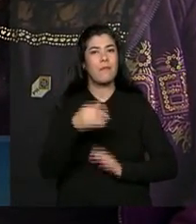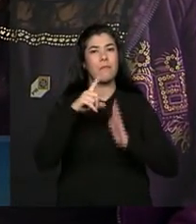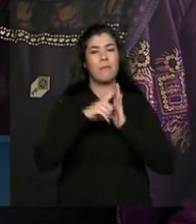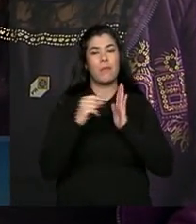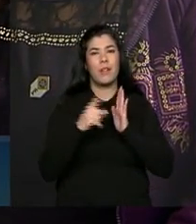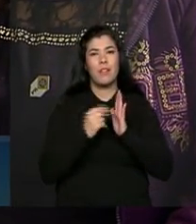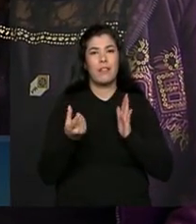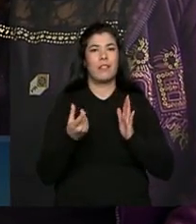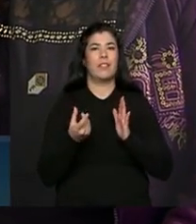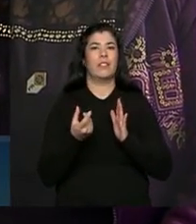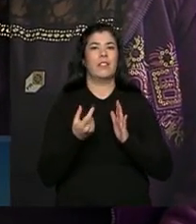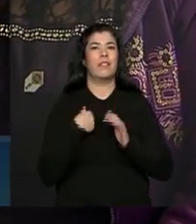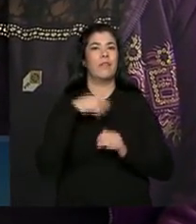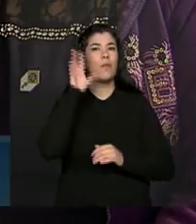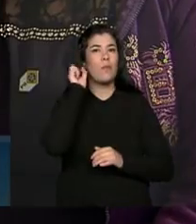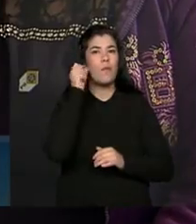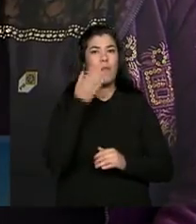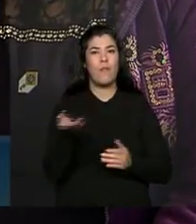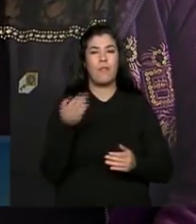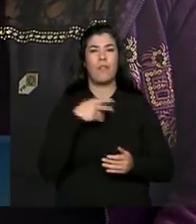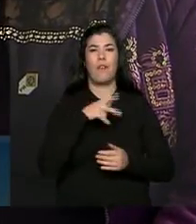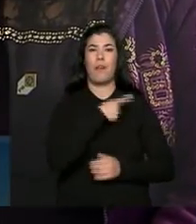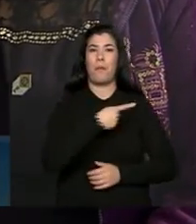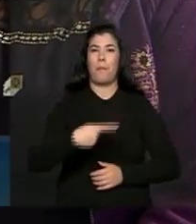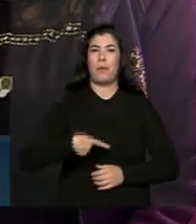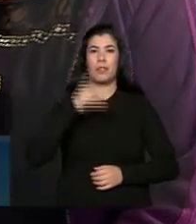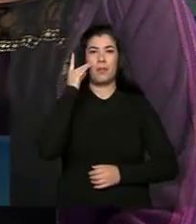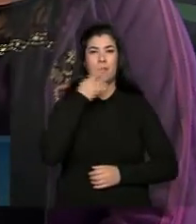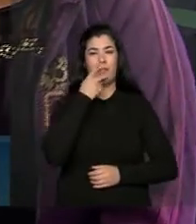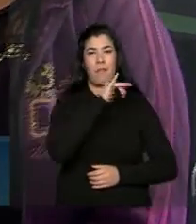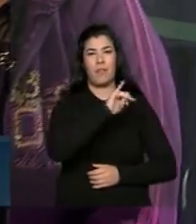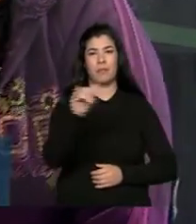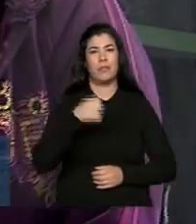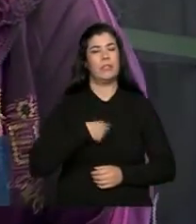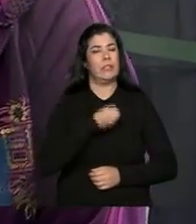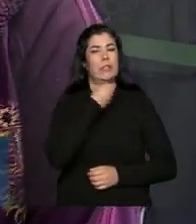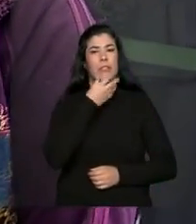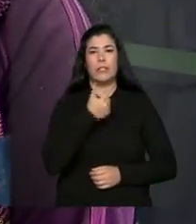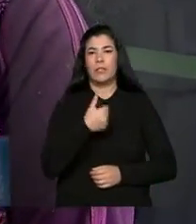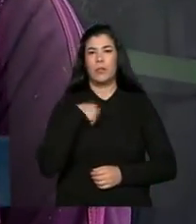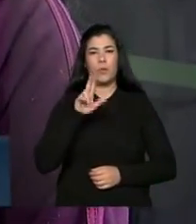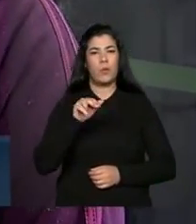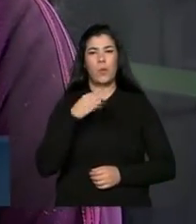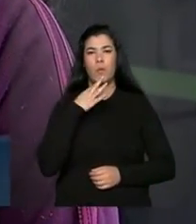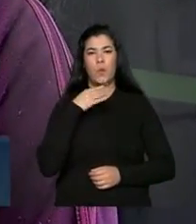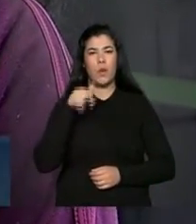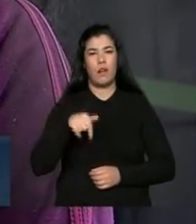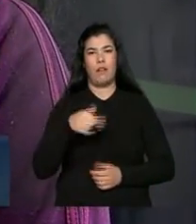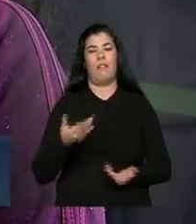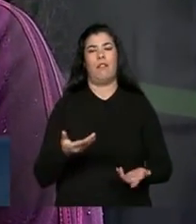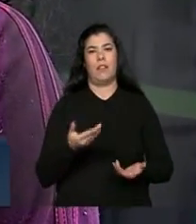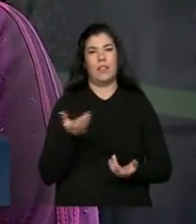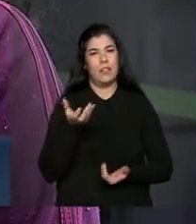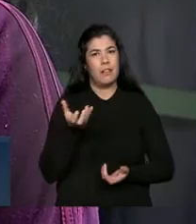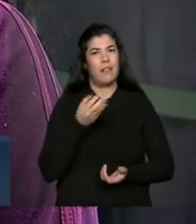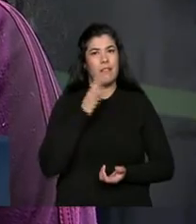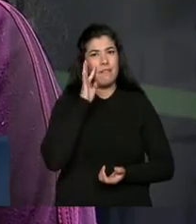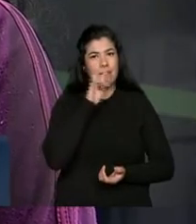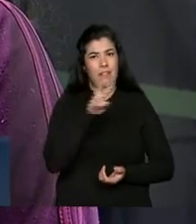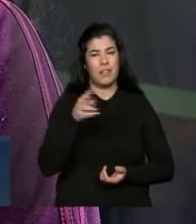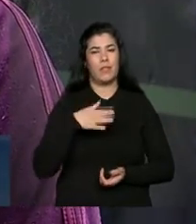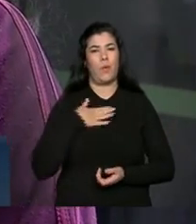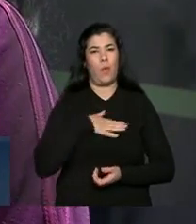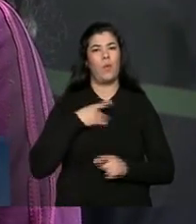Planalto? Vai ouvir aí as palavras da própria presidenta? Muito legal. Eu nunca tinha vindo. Estou gostando.